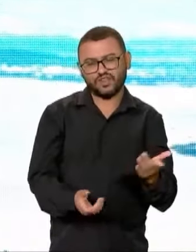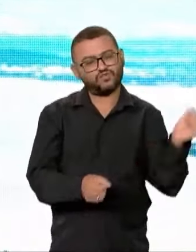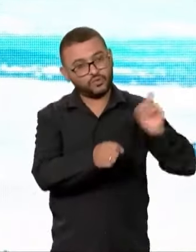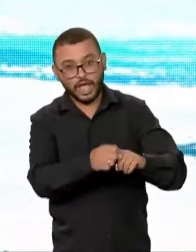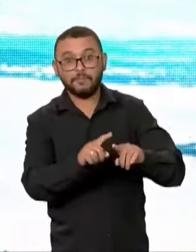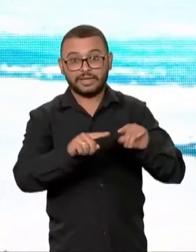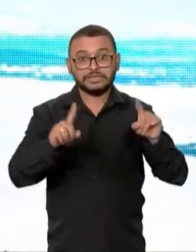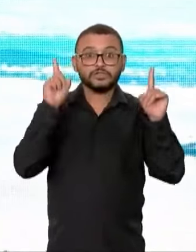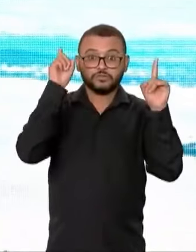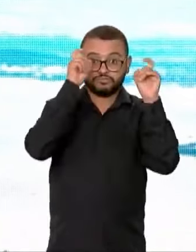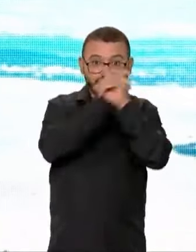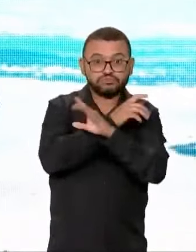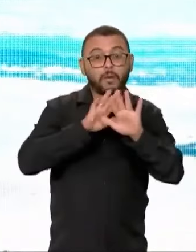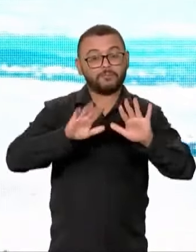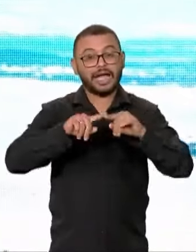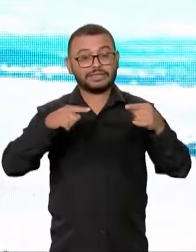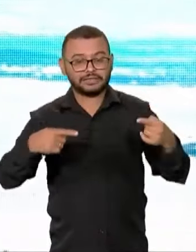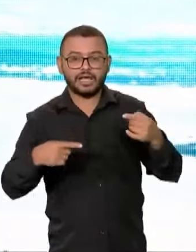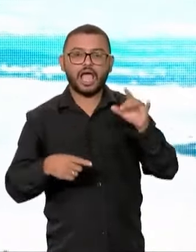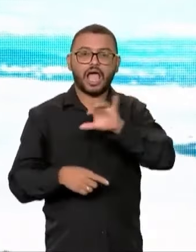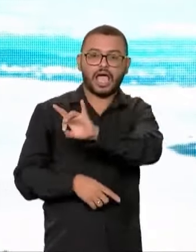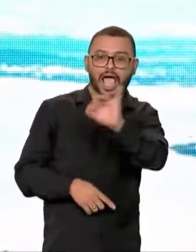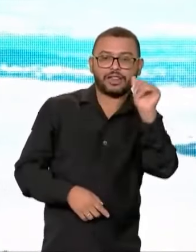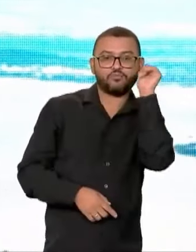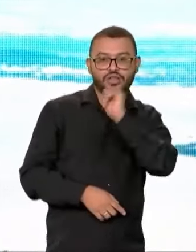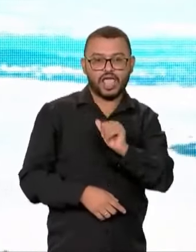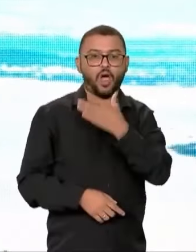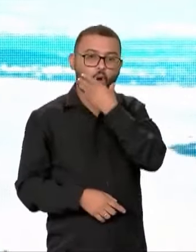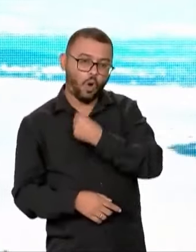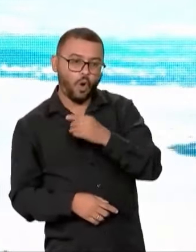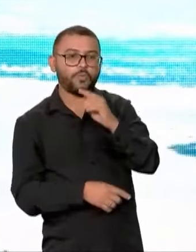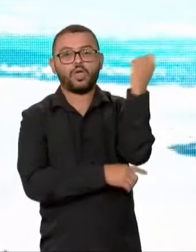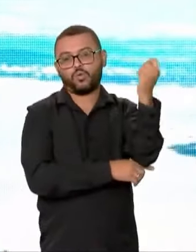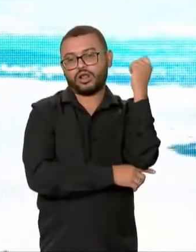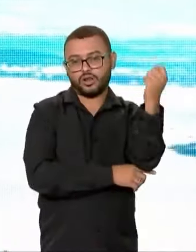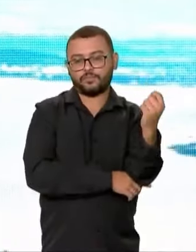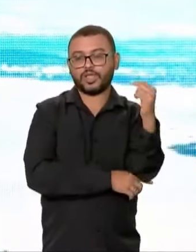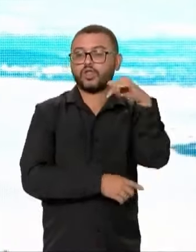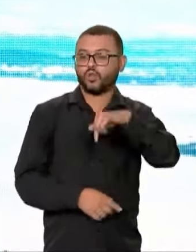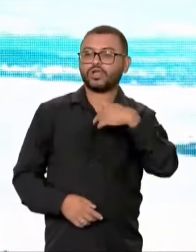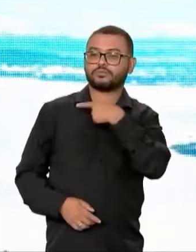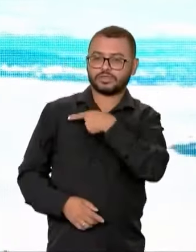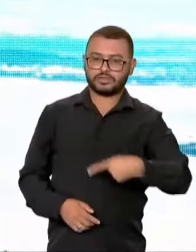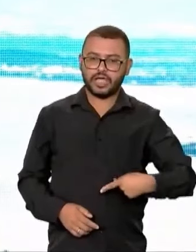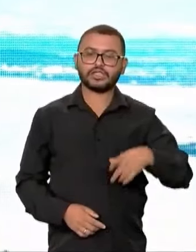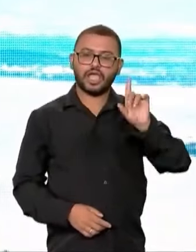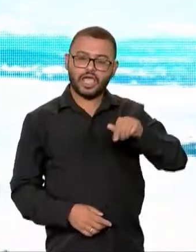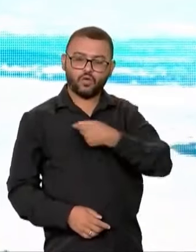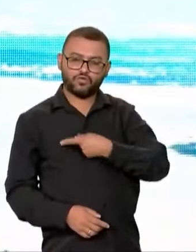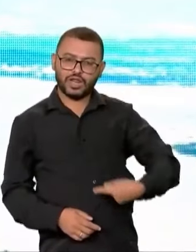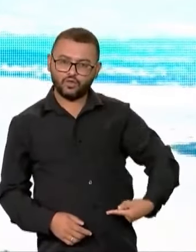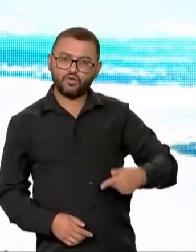tarefa fácil e eu quero que cada mulher, cada homem do Rio Grande do Sul saiba que o governo federal, enquanto eu for